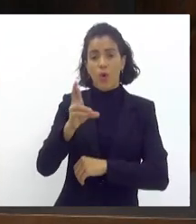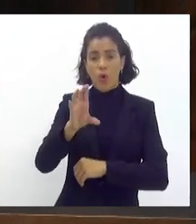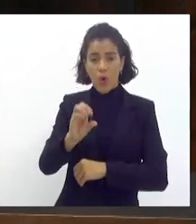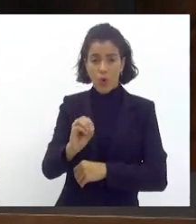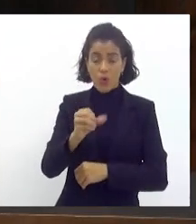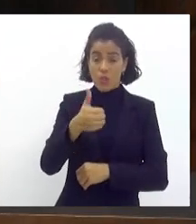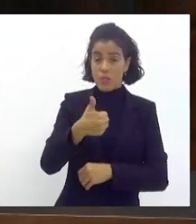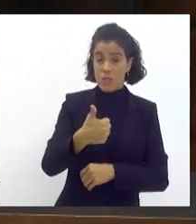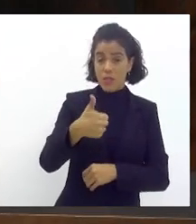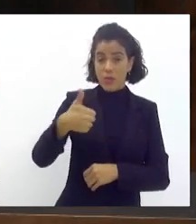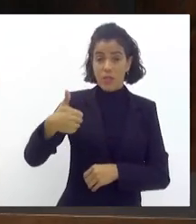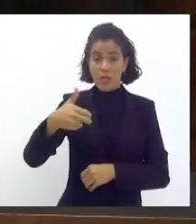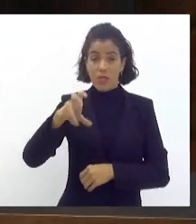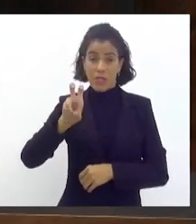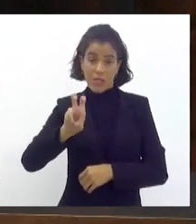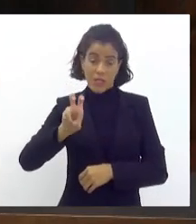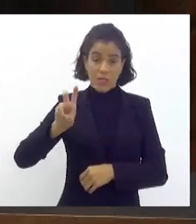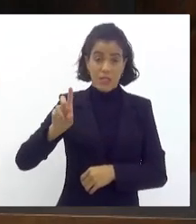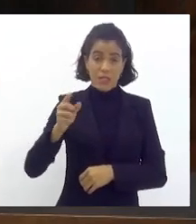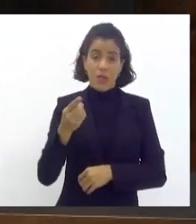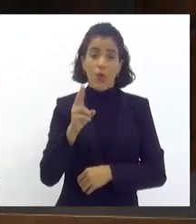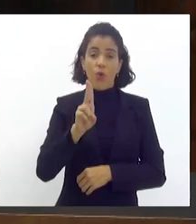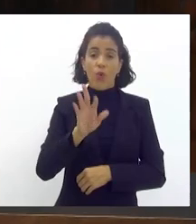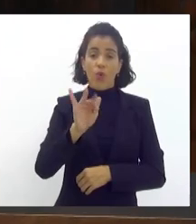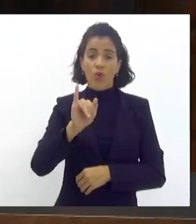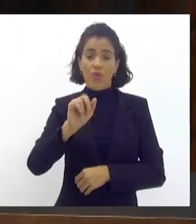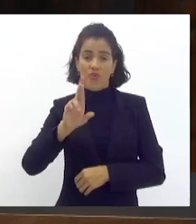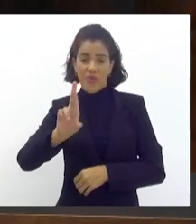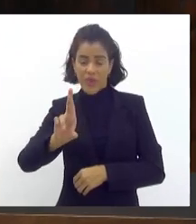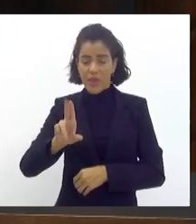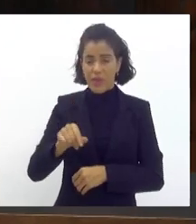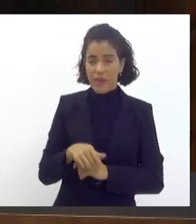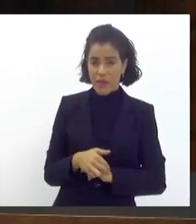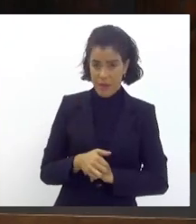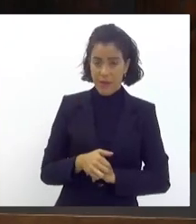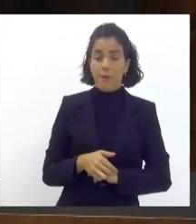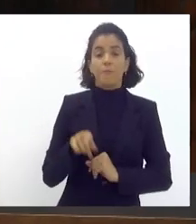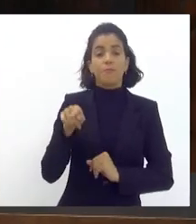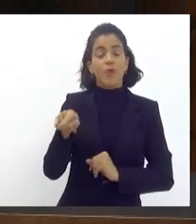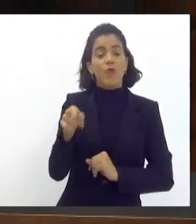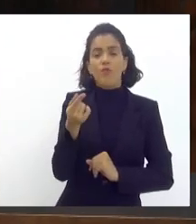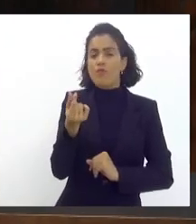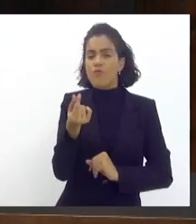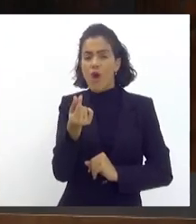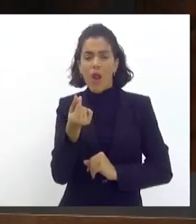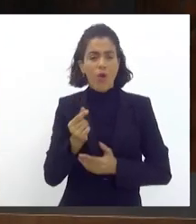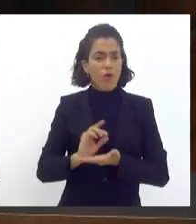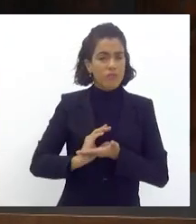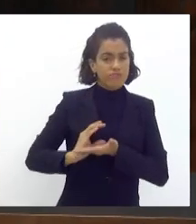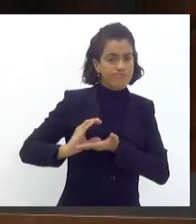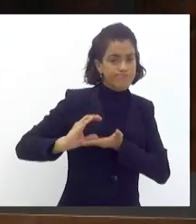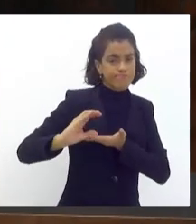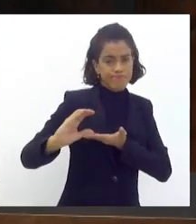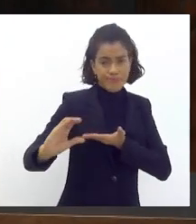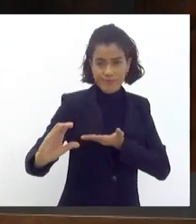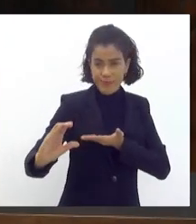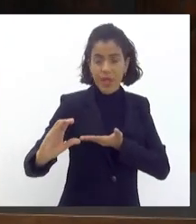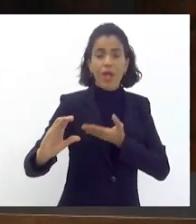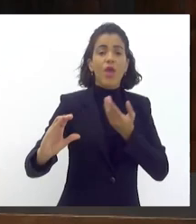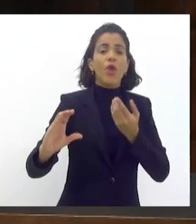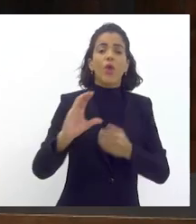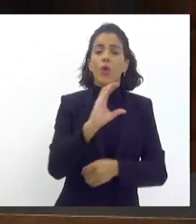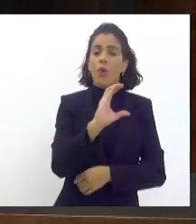115 mil UFIR. Parágrafo único. O valor será repassado em conta